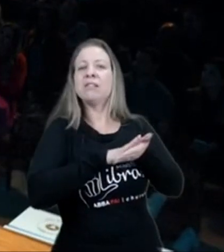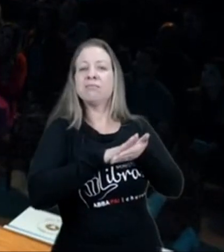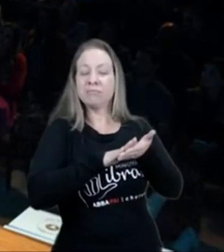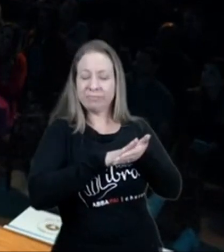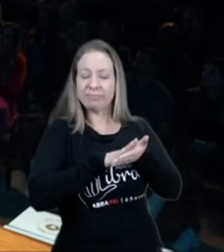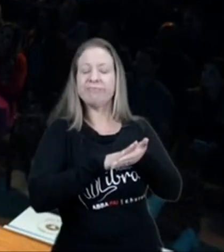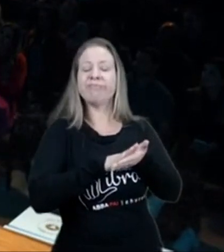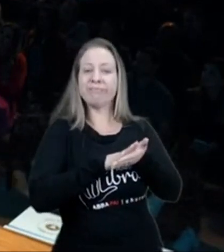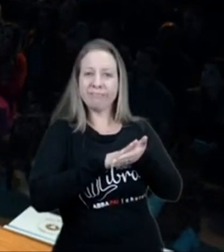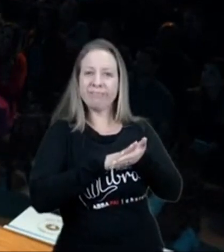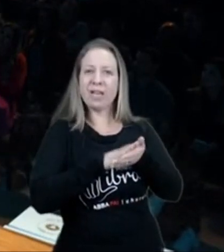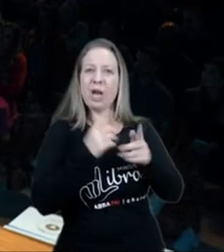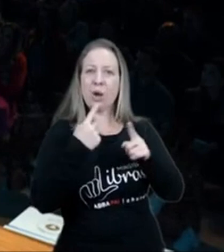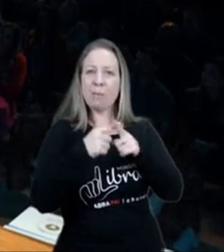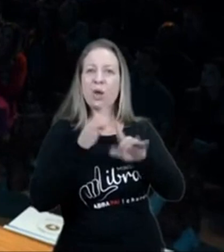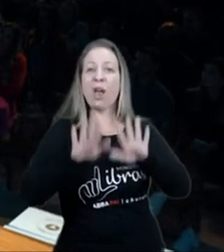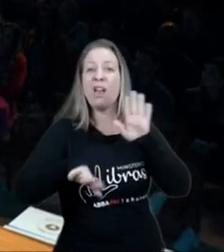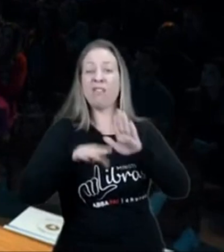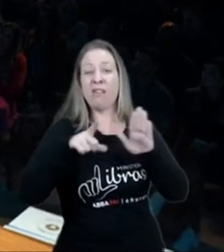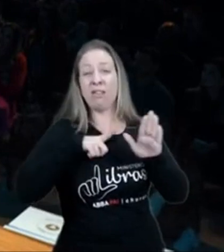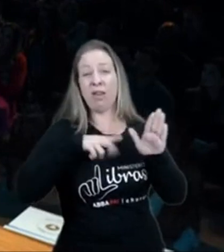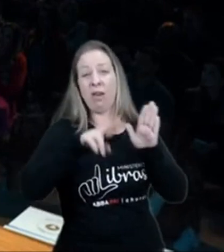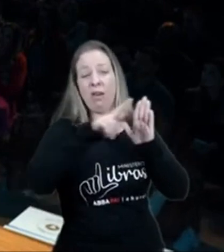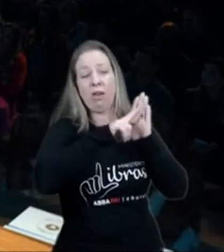tem muito regulamento, tem pouco relacionamento,